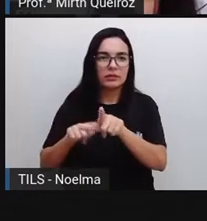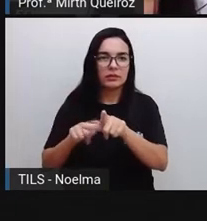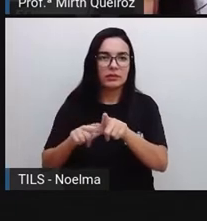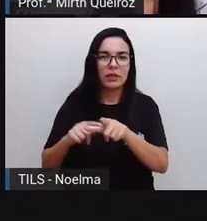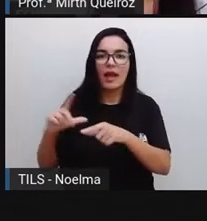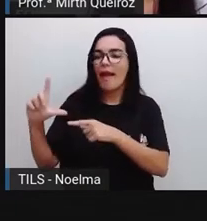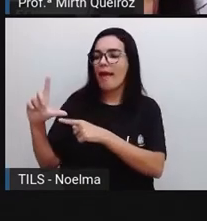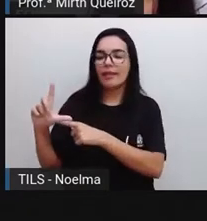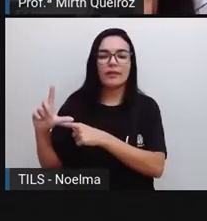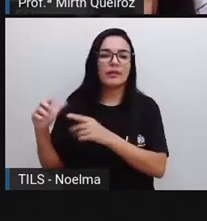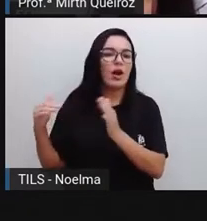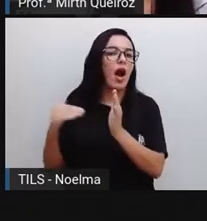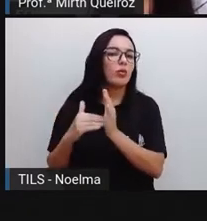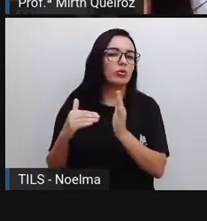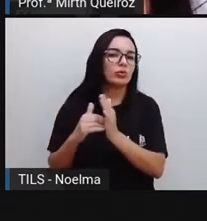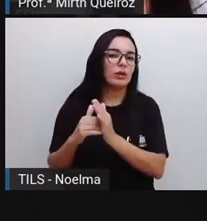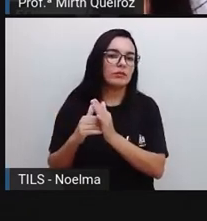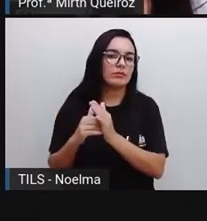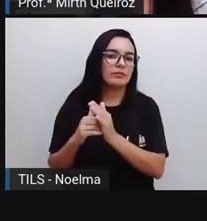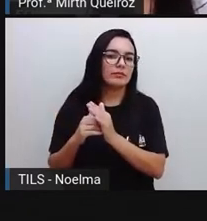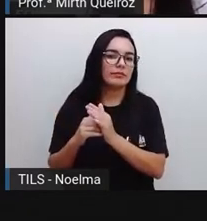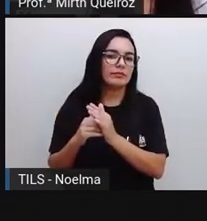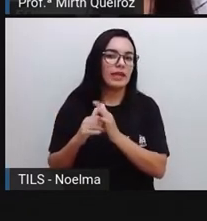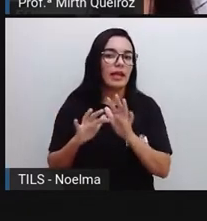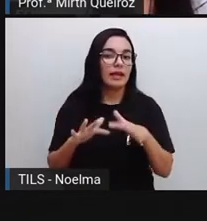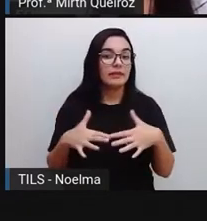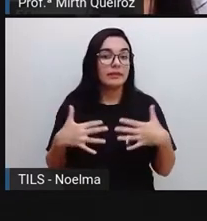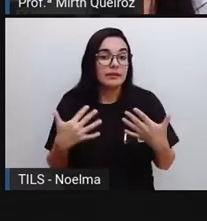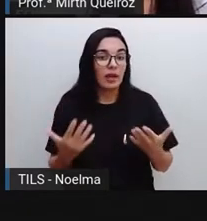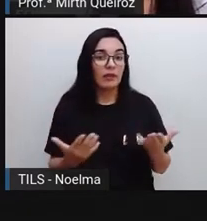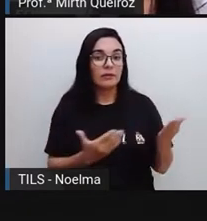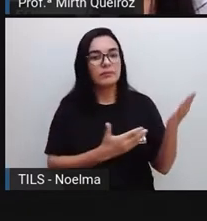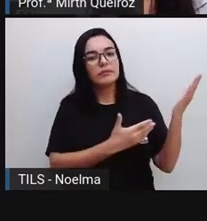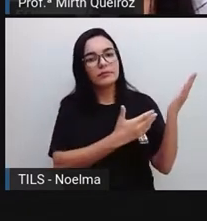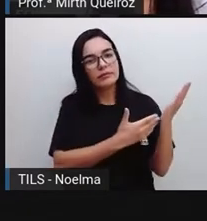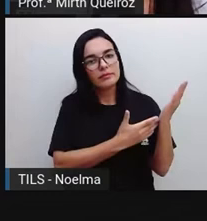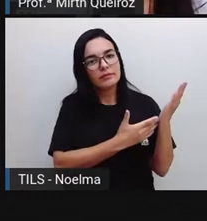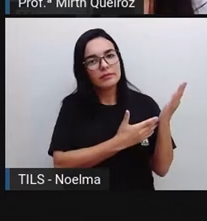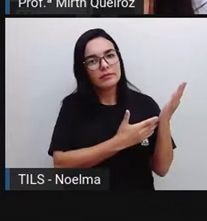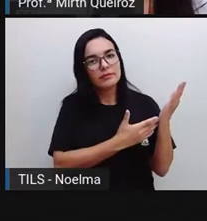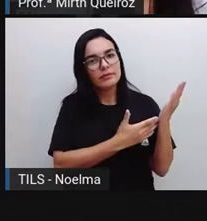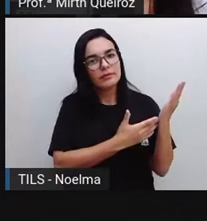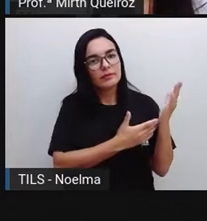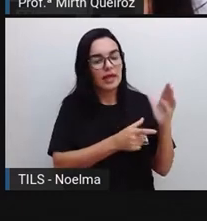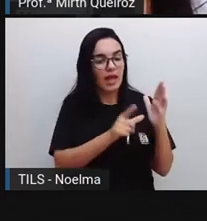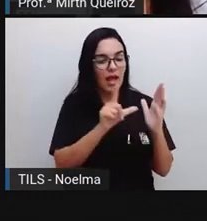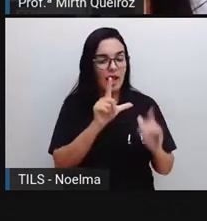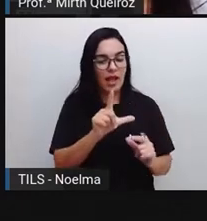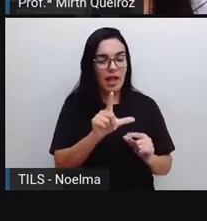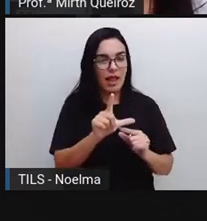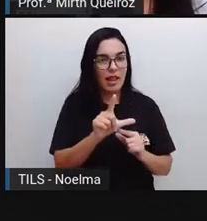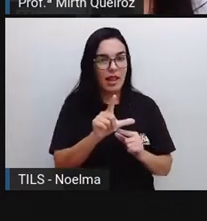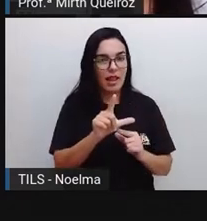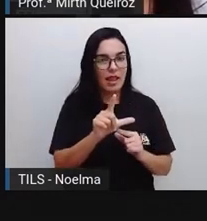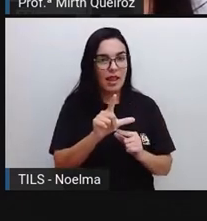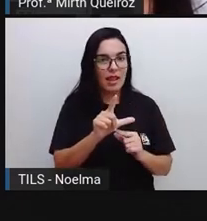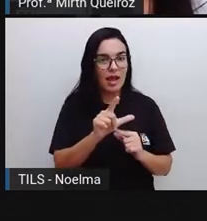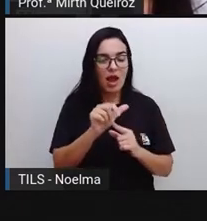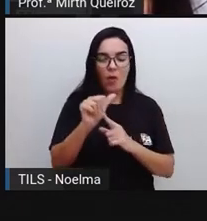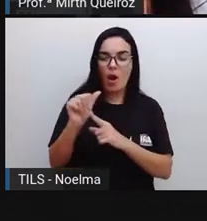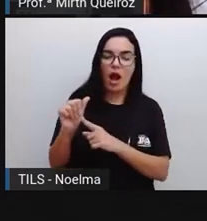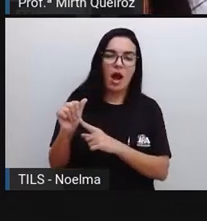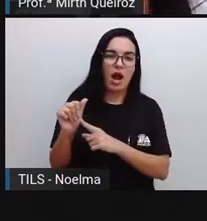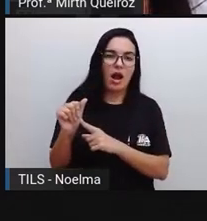o L, né? Fácial, L, vai vir antes, quem é que vem antes?